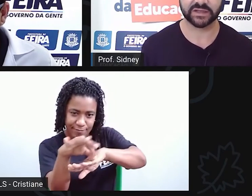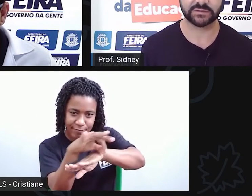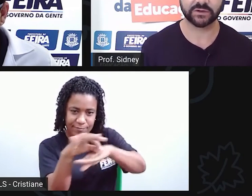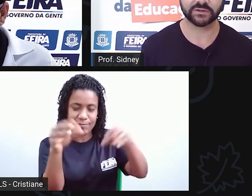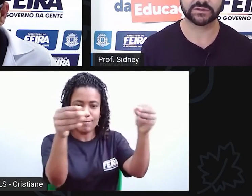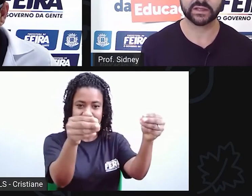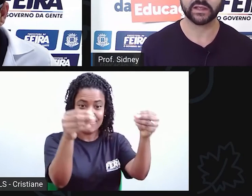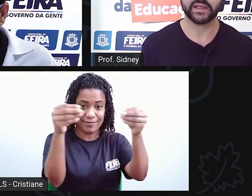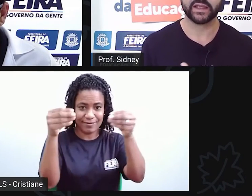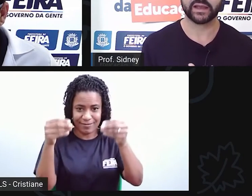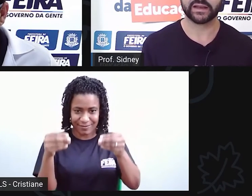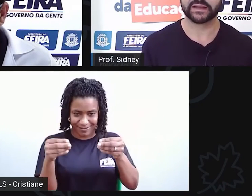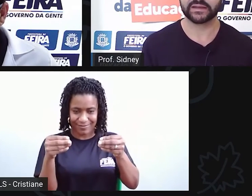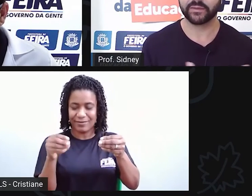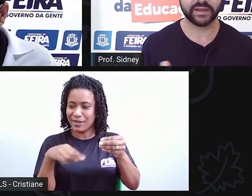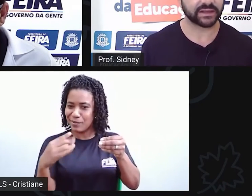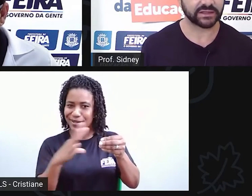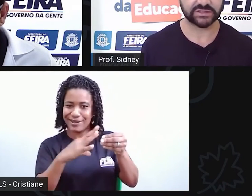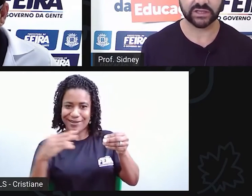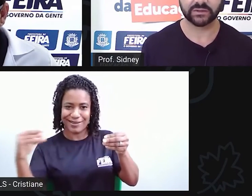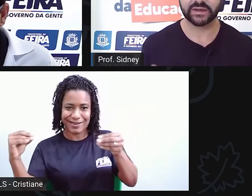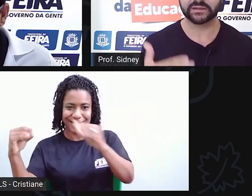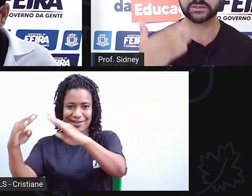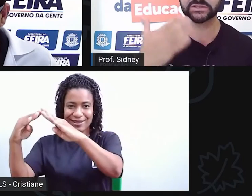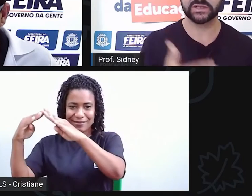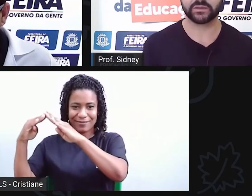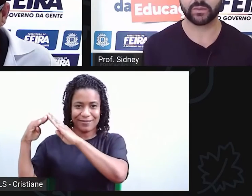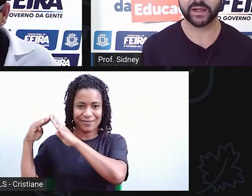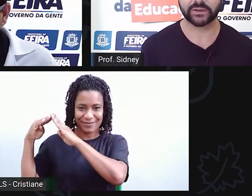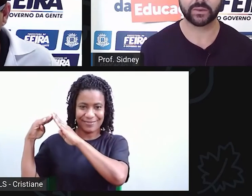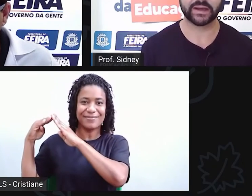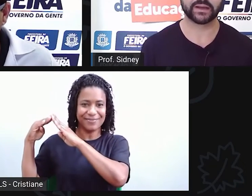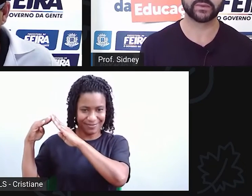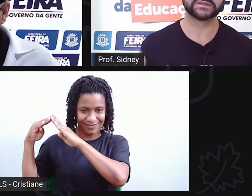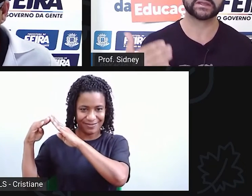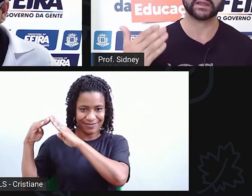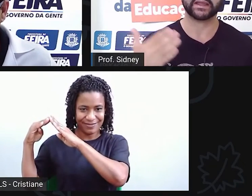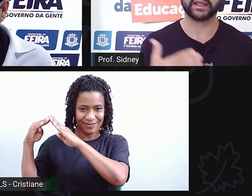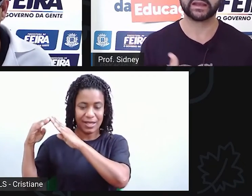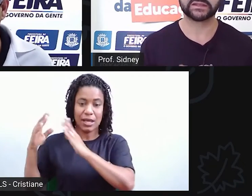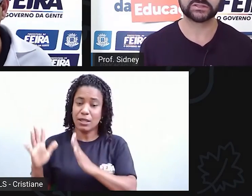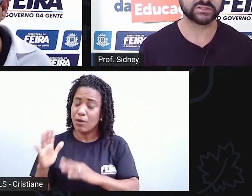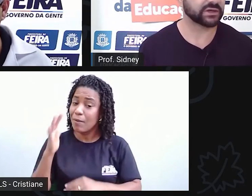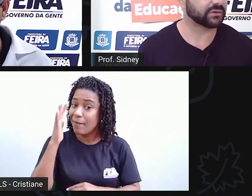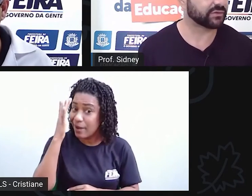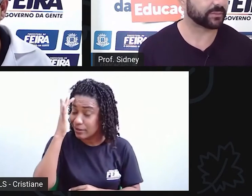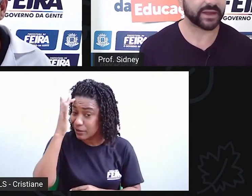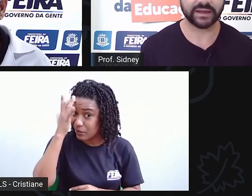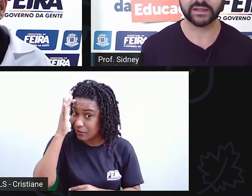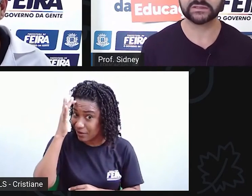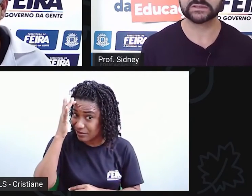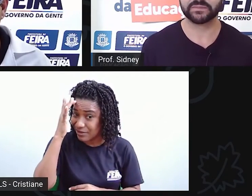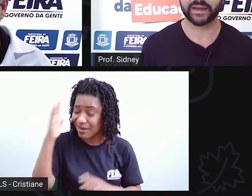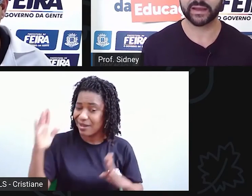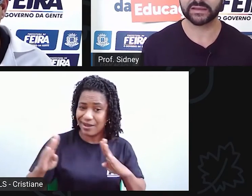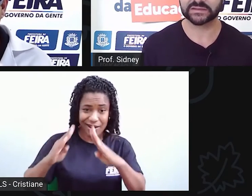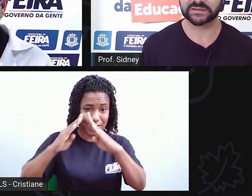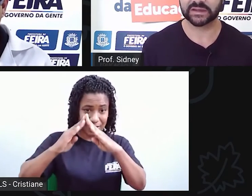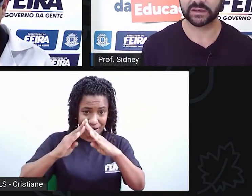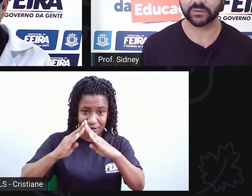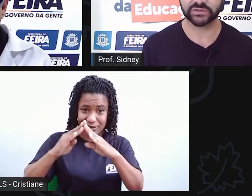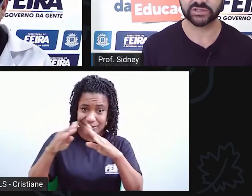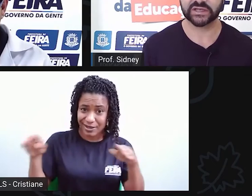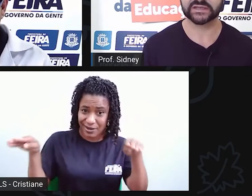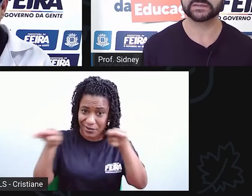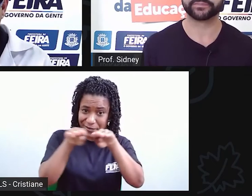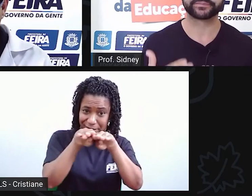nas primeiras fotos, ela não é daquele jeito. Ela tinha quatro águas, ela tinha paredes mais